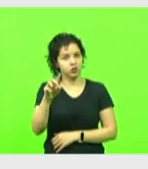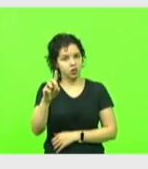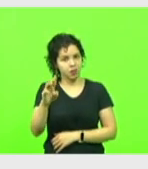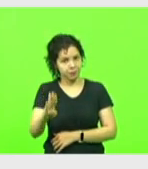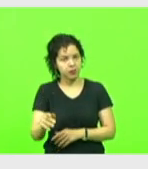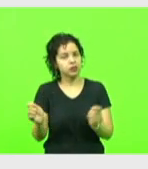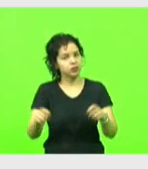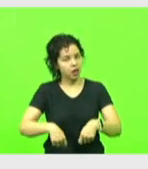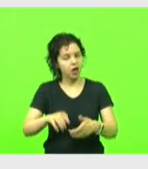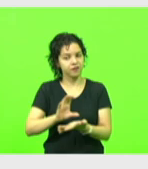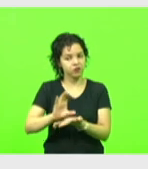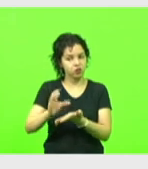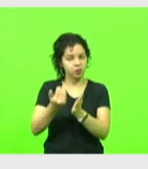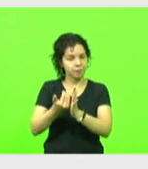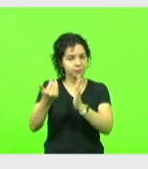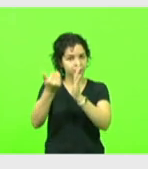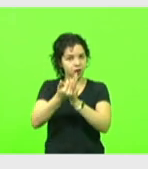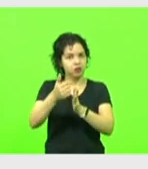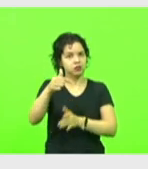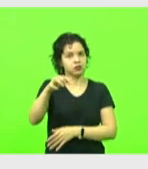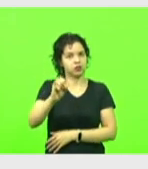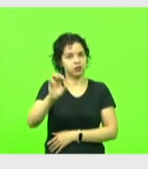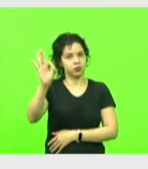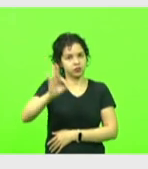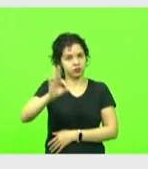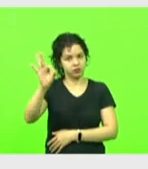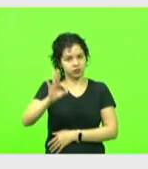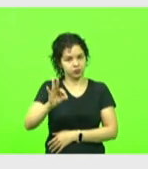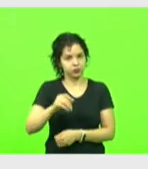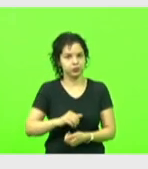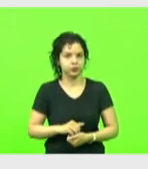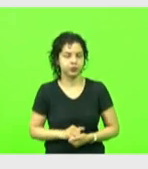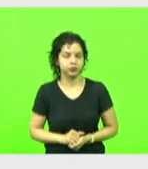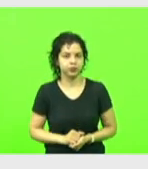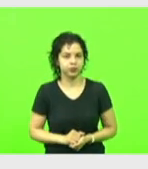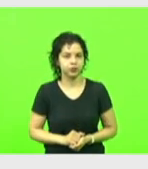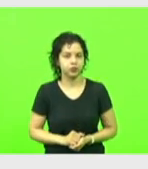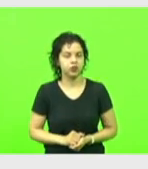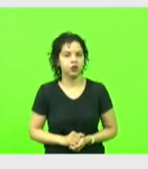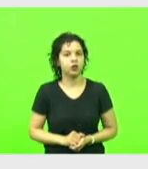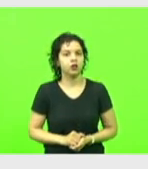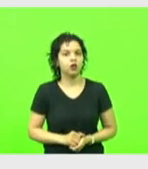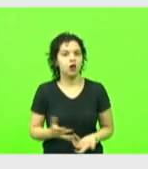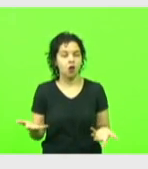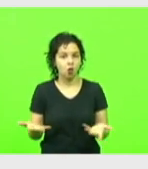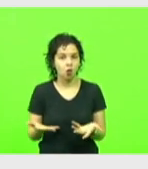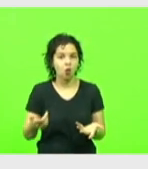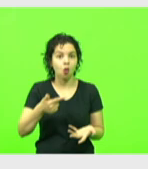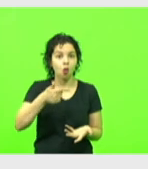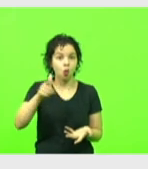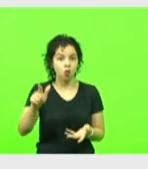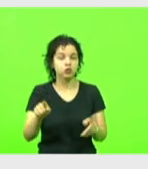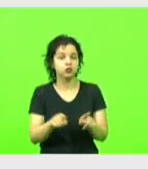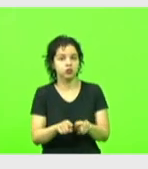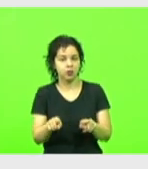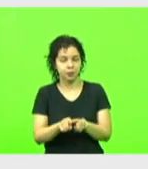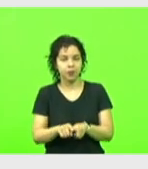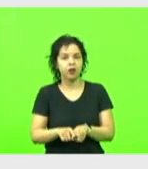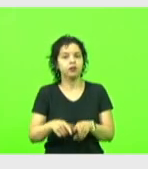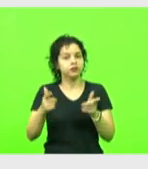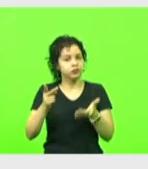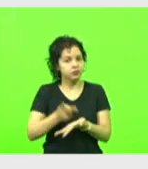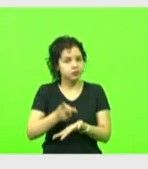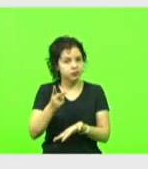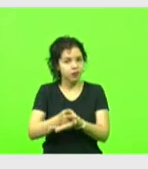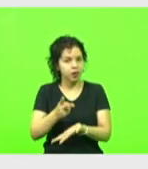mais que 70%. Pode passar. E aqui tem uma outra coisa que eu também escuto e eu quero contestar.